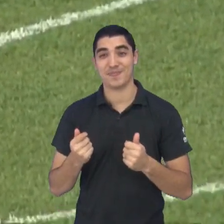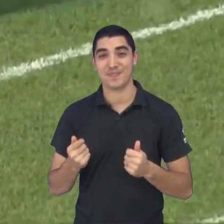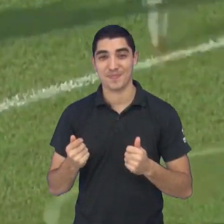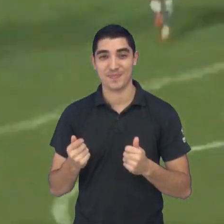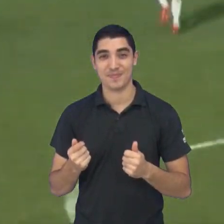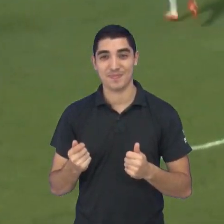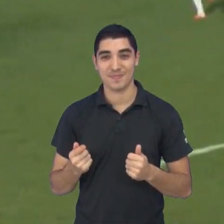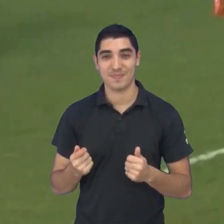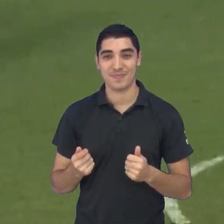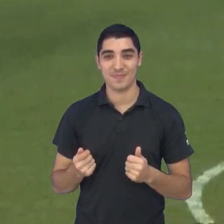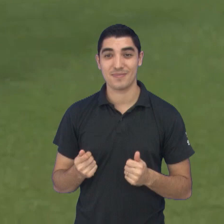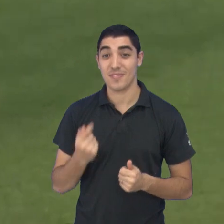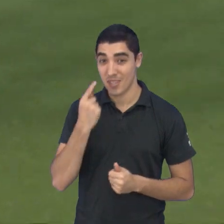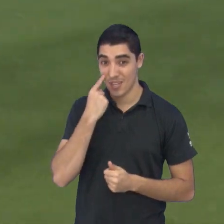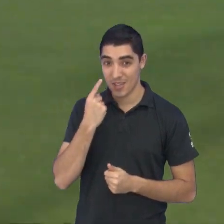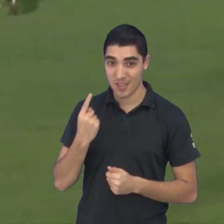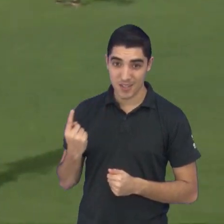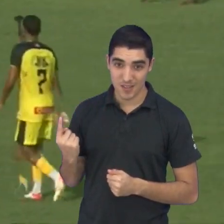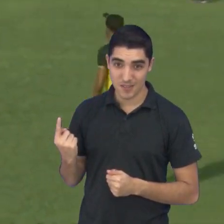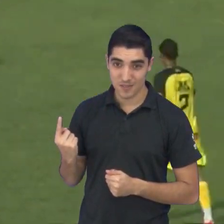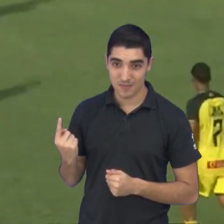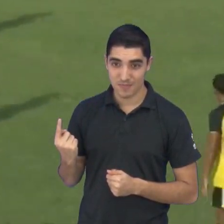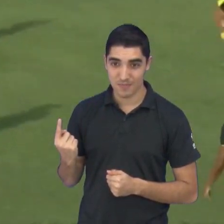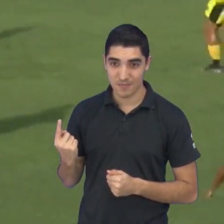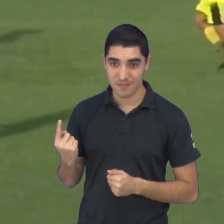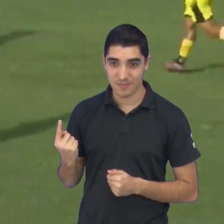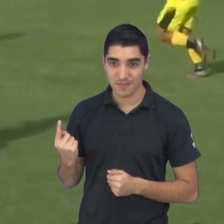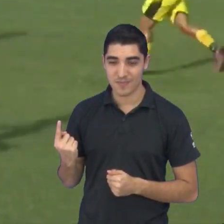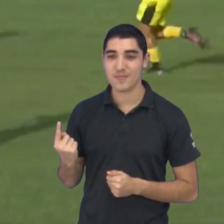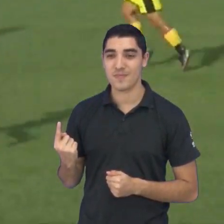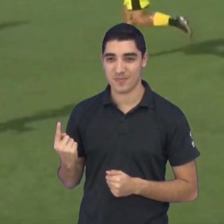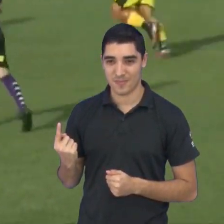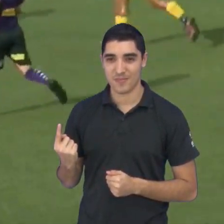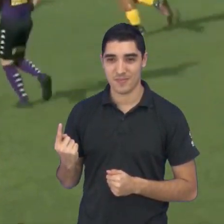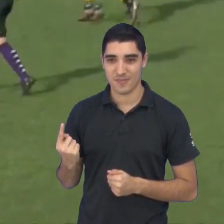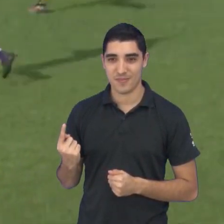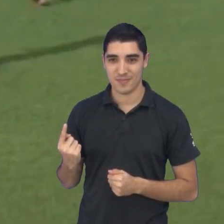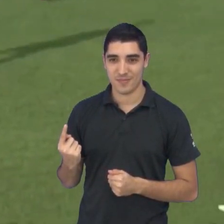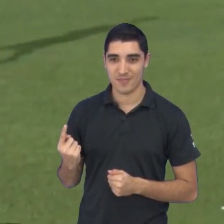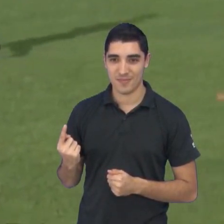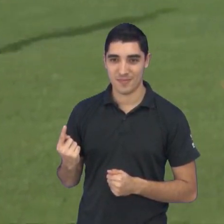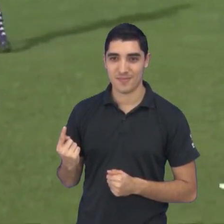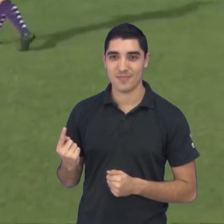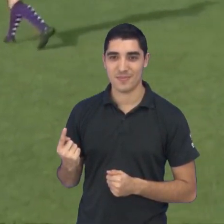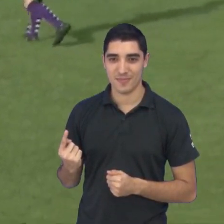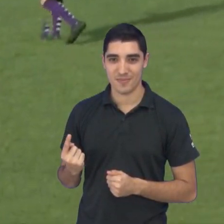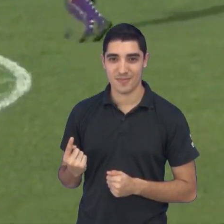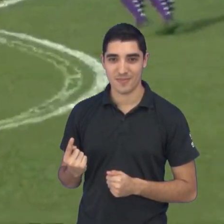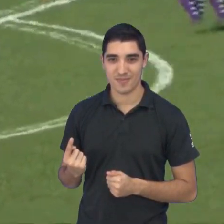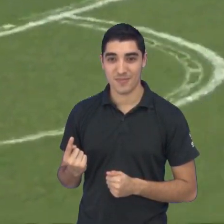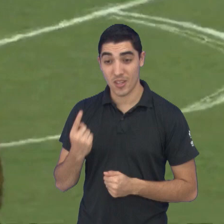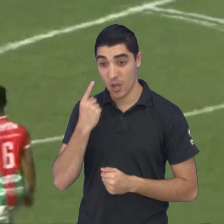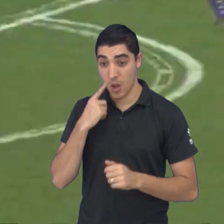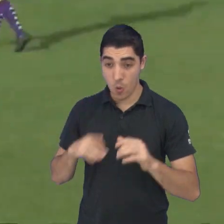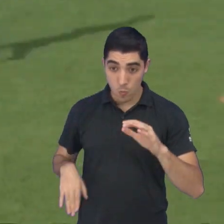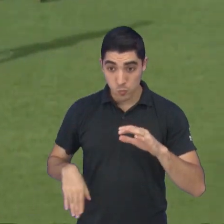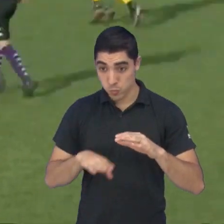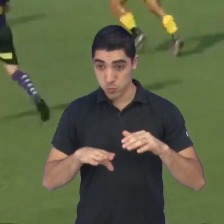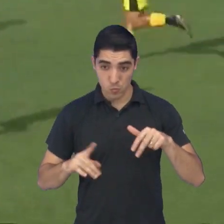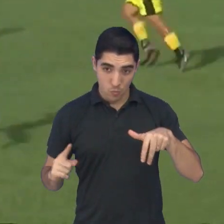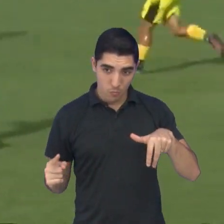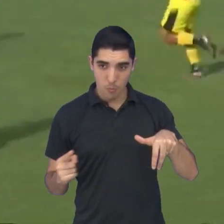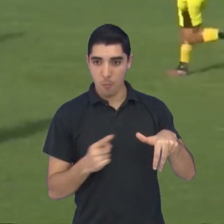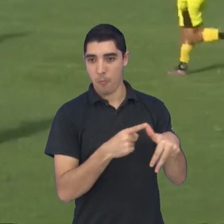É, olha lá, reclamação. Agora a câmera aproximada, você vai ver ali. Que beleza, hein, Bet. Olha só, o Wendel foi cruzar, explodiu